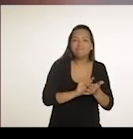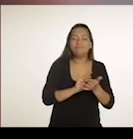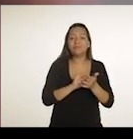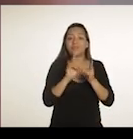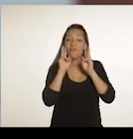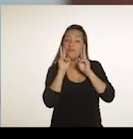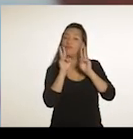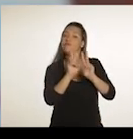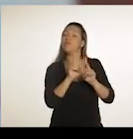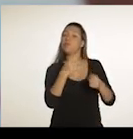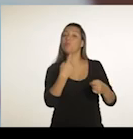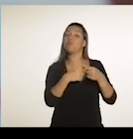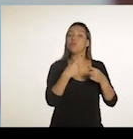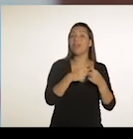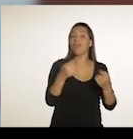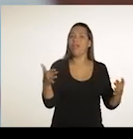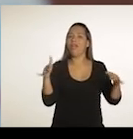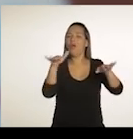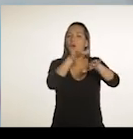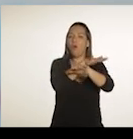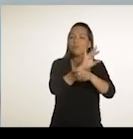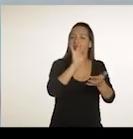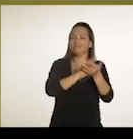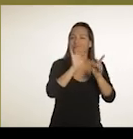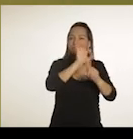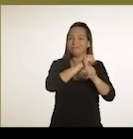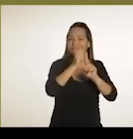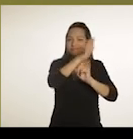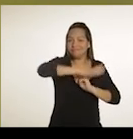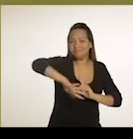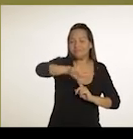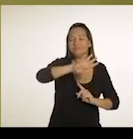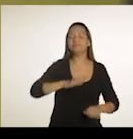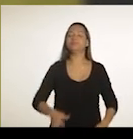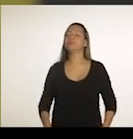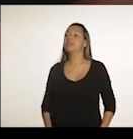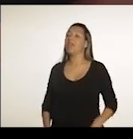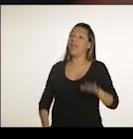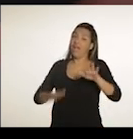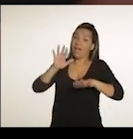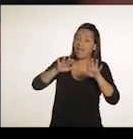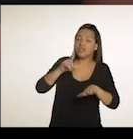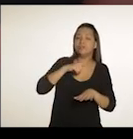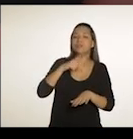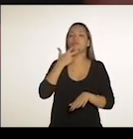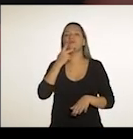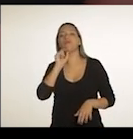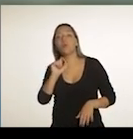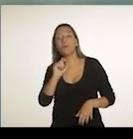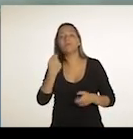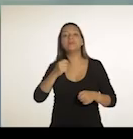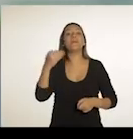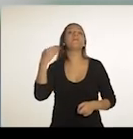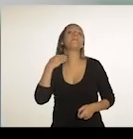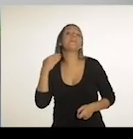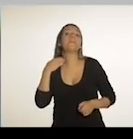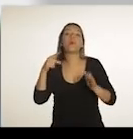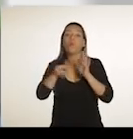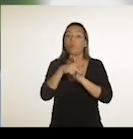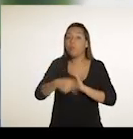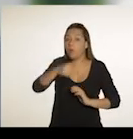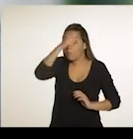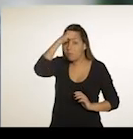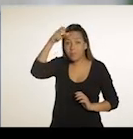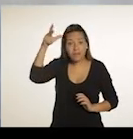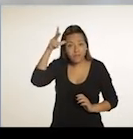com essa visão que ele tem mais inclusiva. Uma coisa que é importante, assim, e teve gente que não entendeu isso na proposta da gente, fazer um banco municipal.